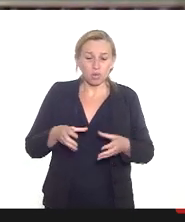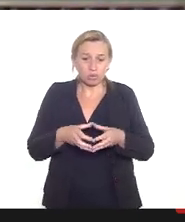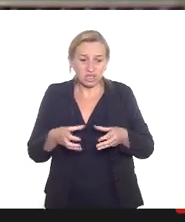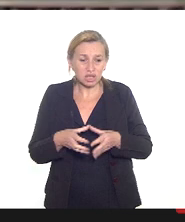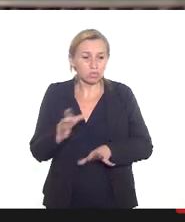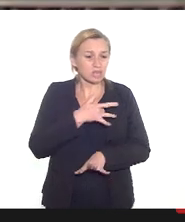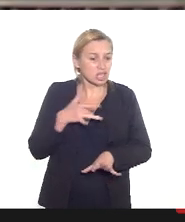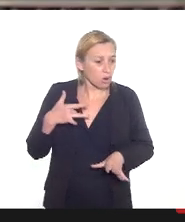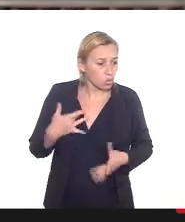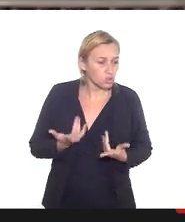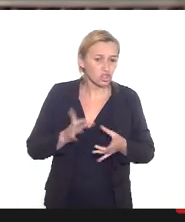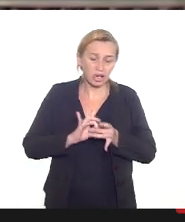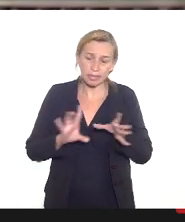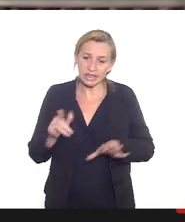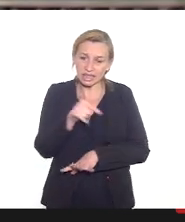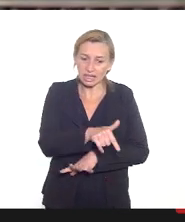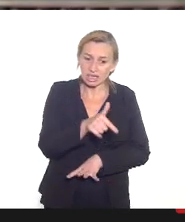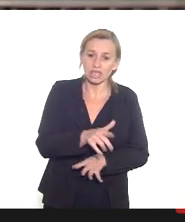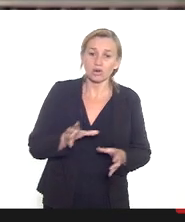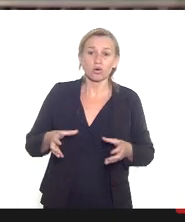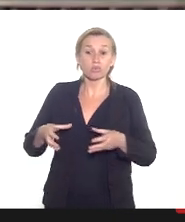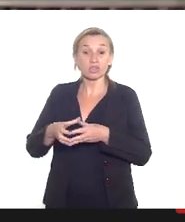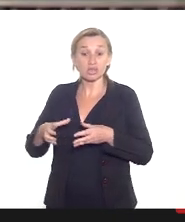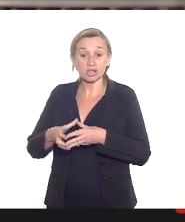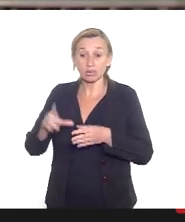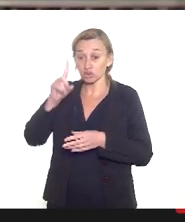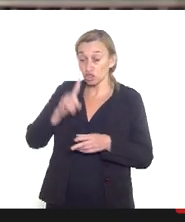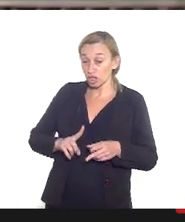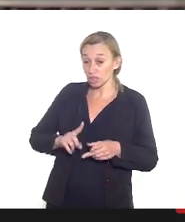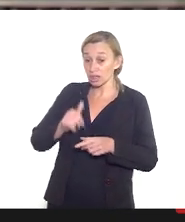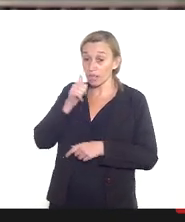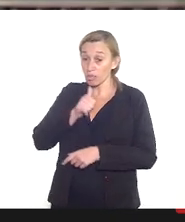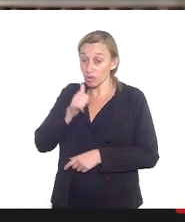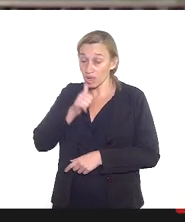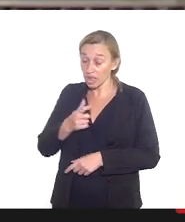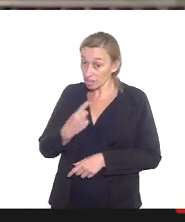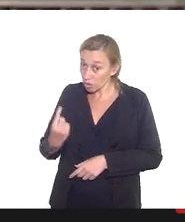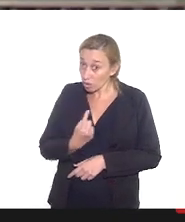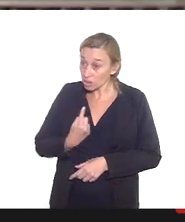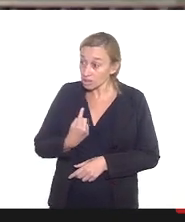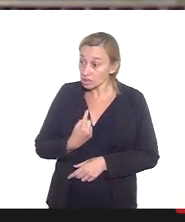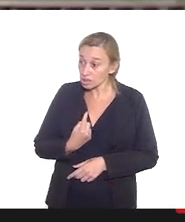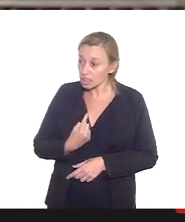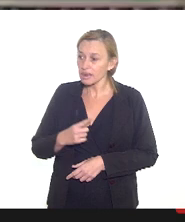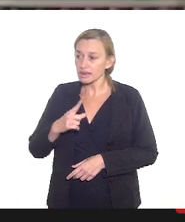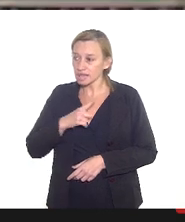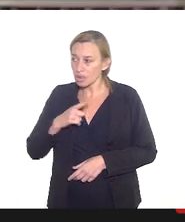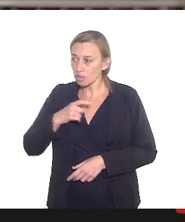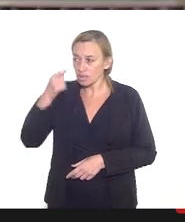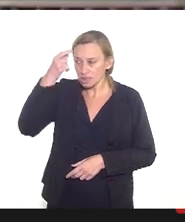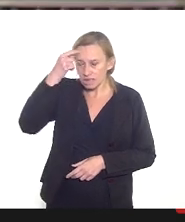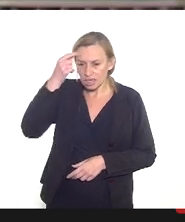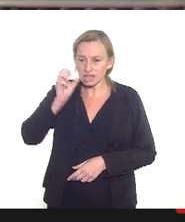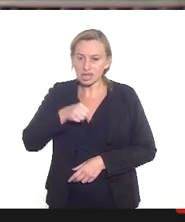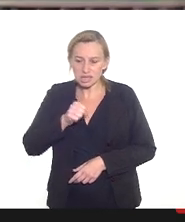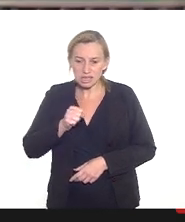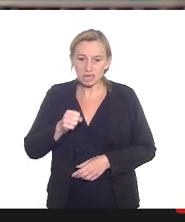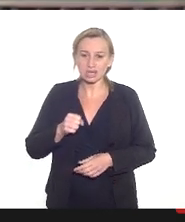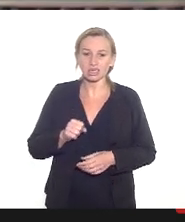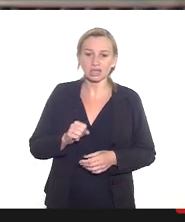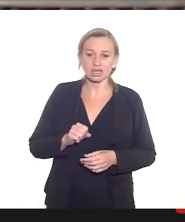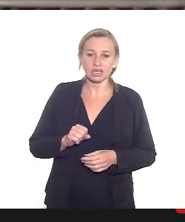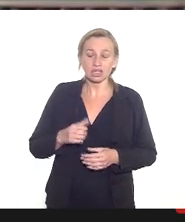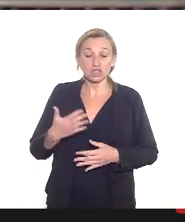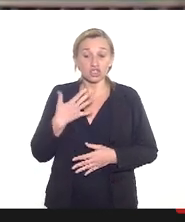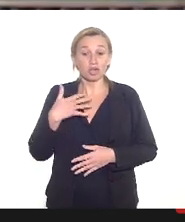tomar liberdade aqui a comissão de defesa dos direitos da mulher e a nossa ter ciência inclusive ser acionadas